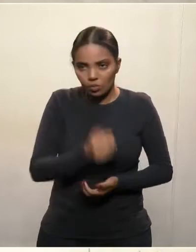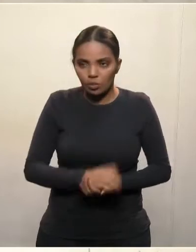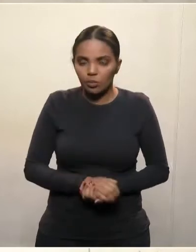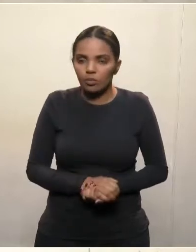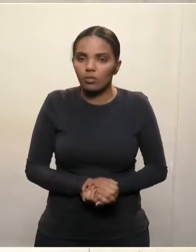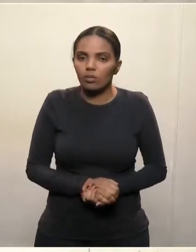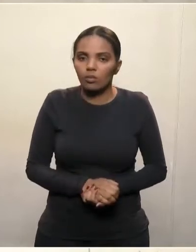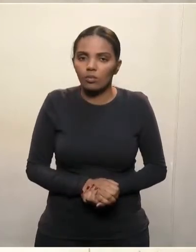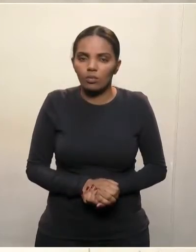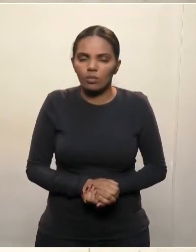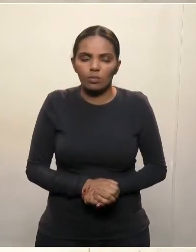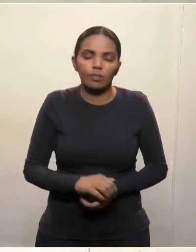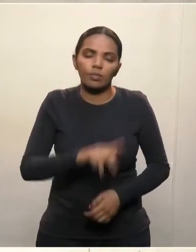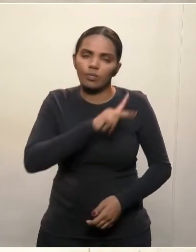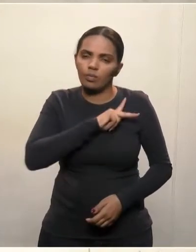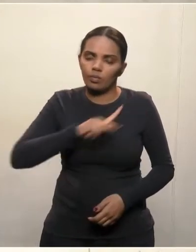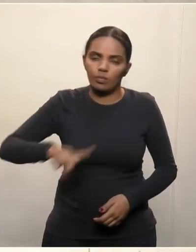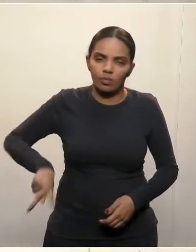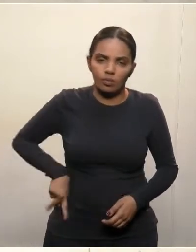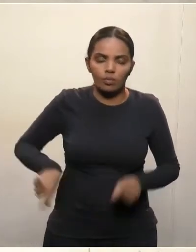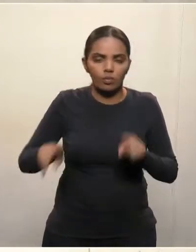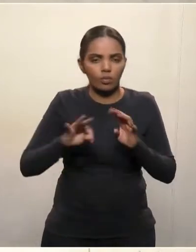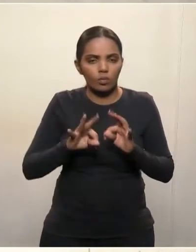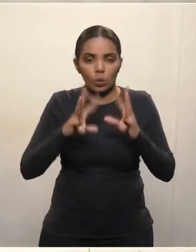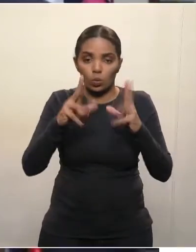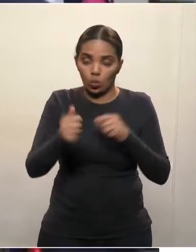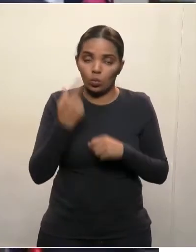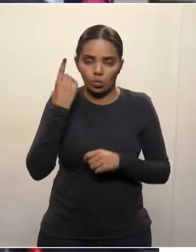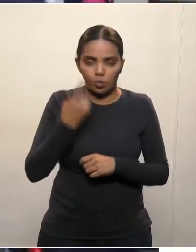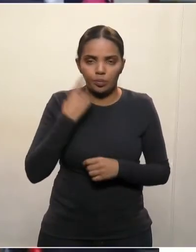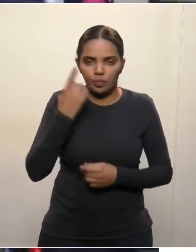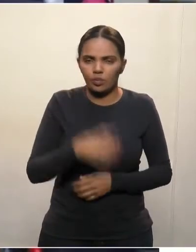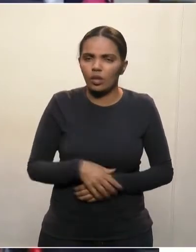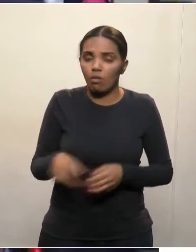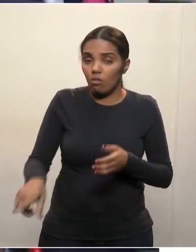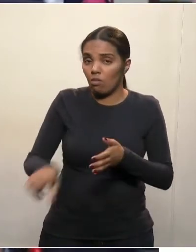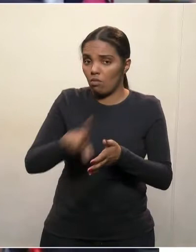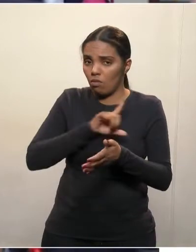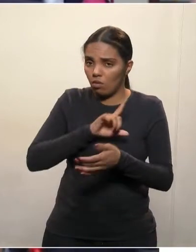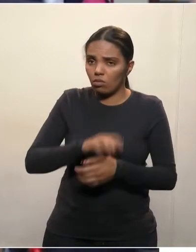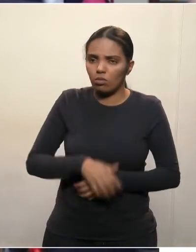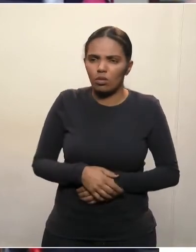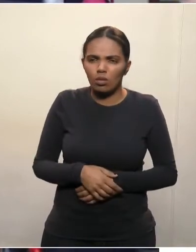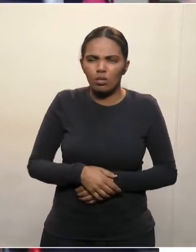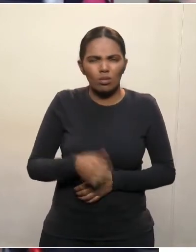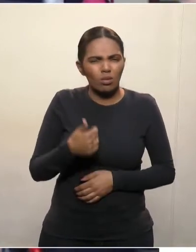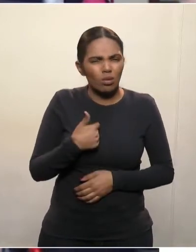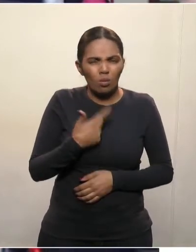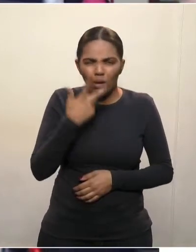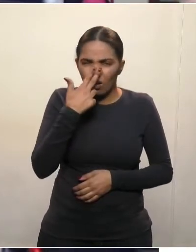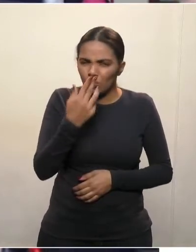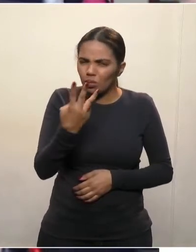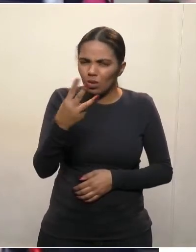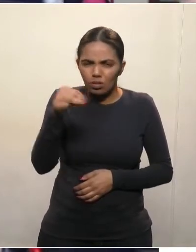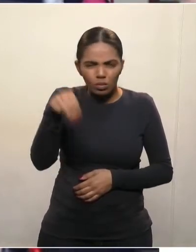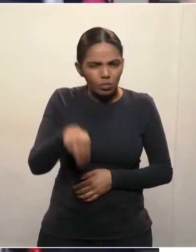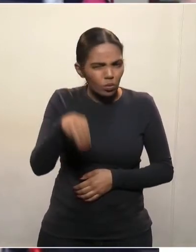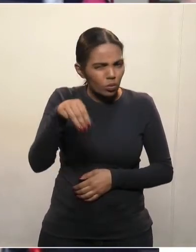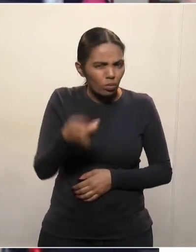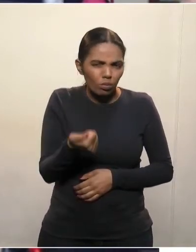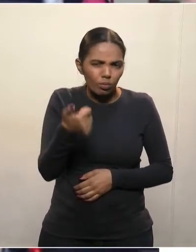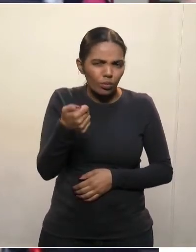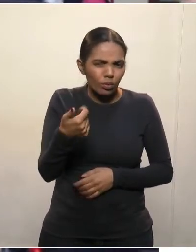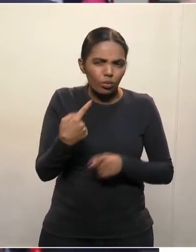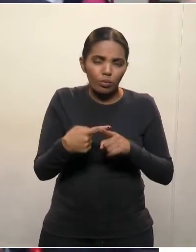Senhor presidente, senhores deputados, antes de mais nada, eu achei no três minutos pouco em relação ao que